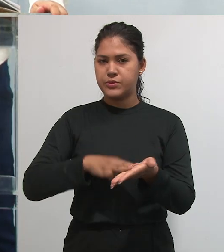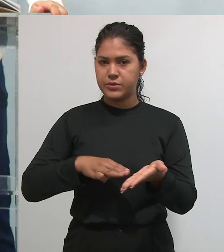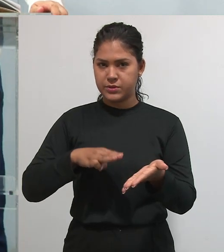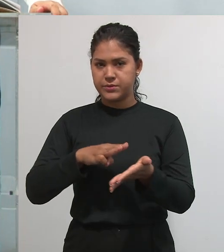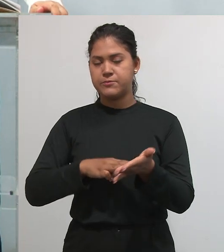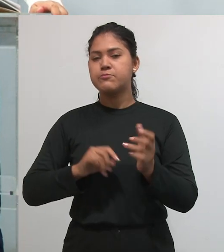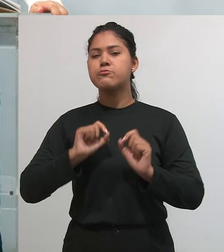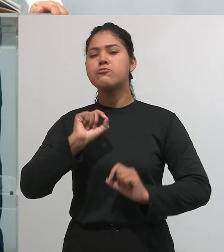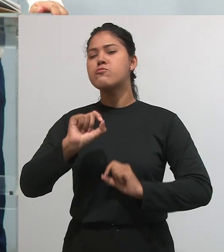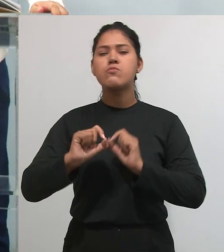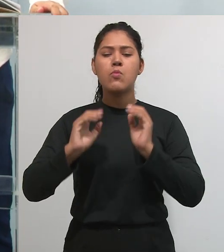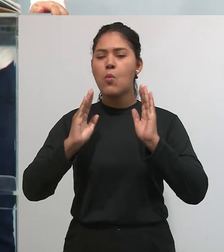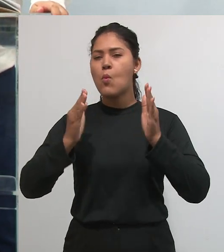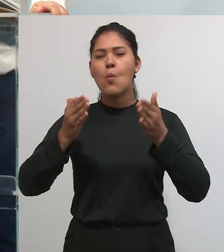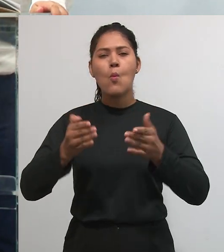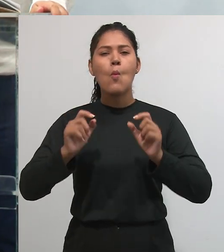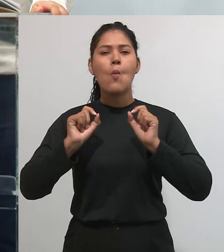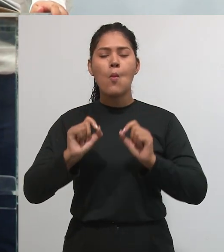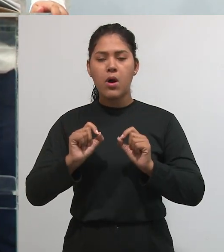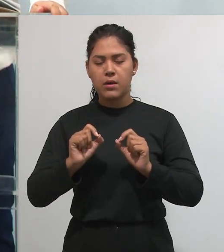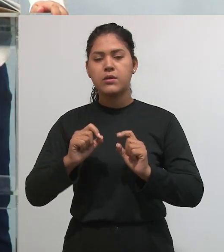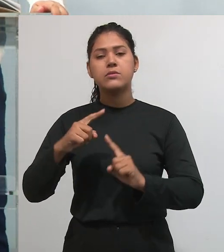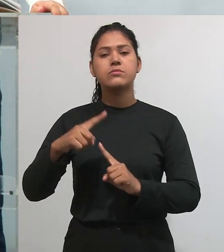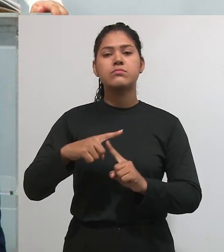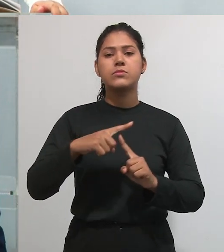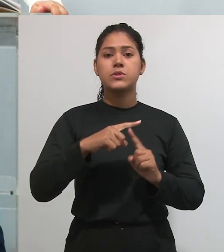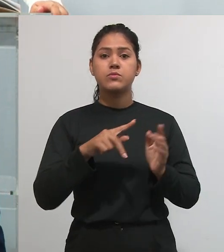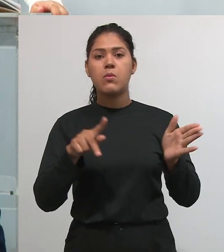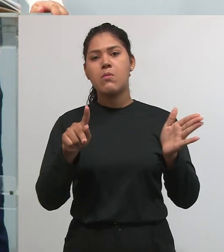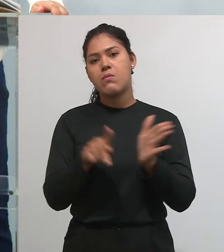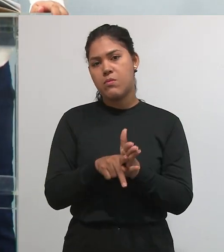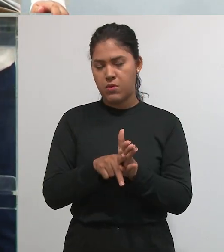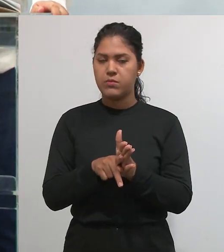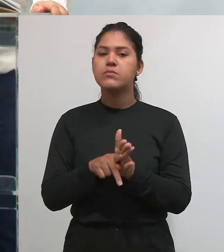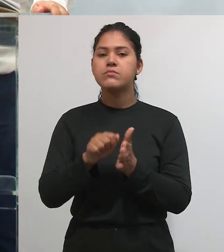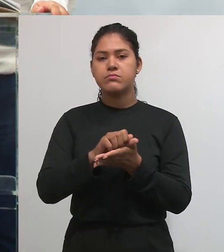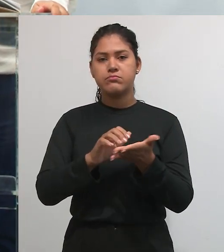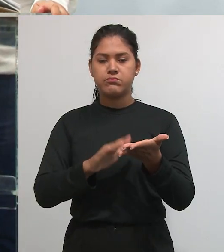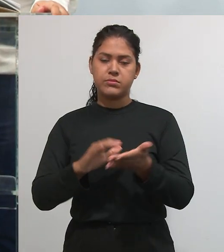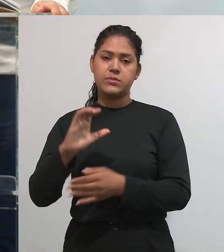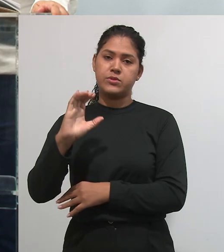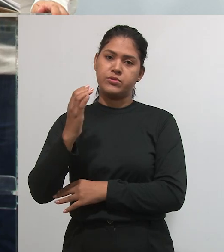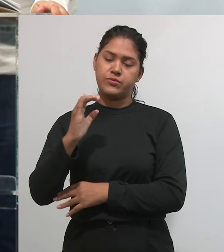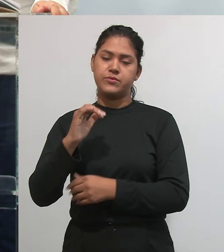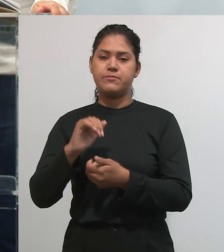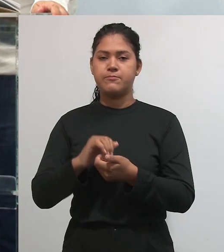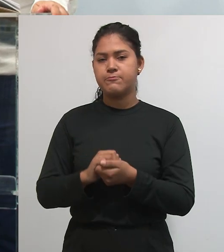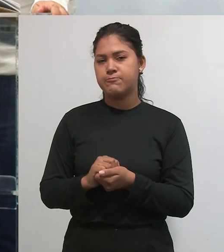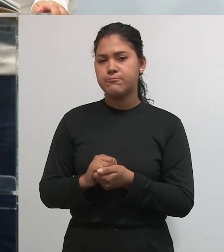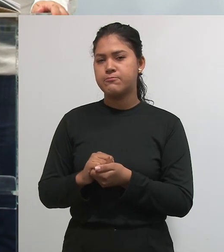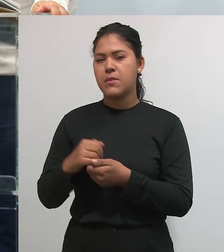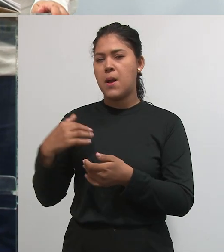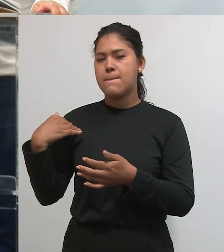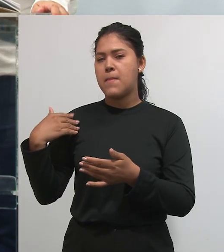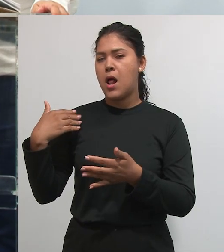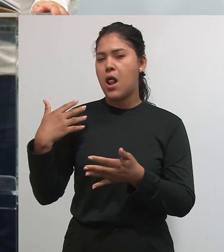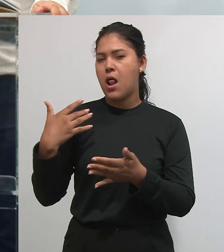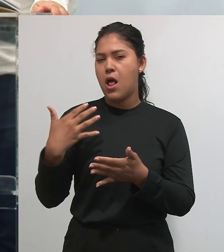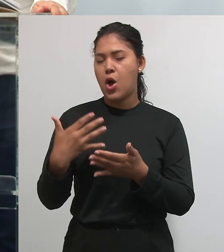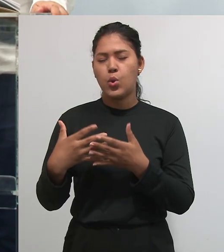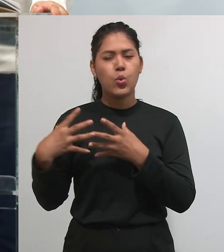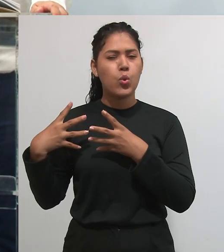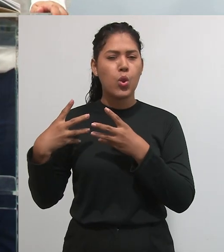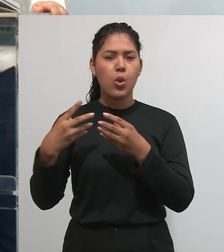e nós vamos falar nessa aula sobre as modalidades de trabalho científicos. Então nós vamos discorrer sobre cada